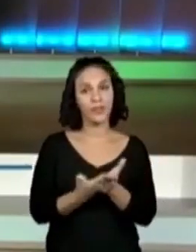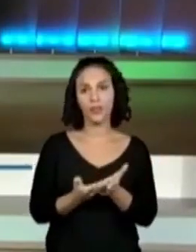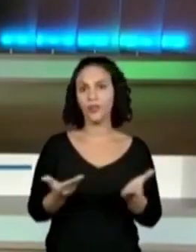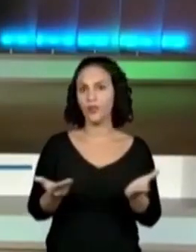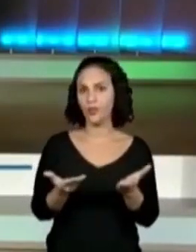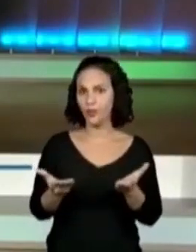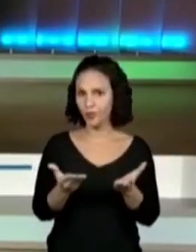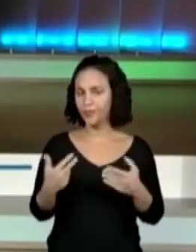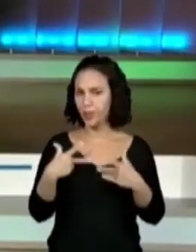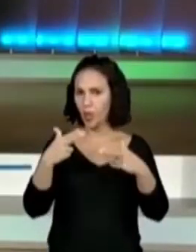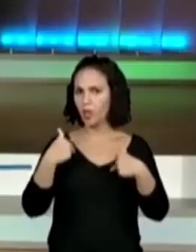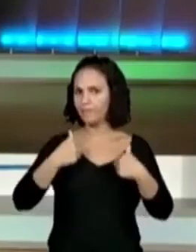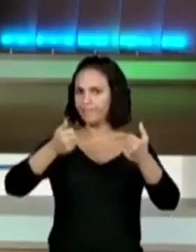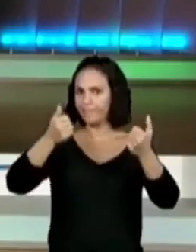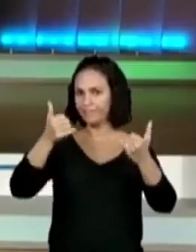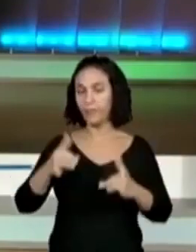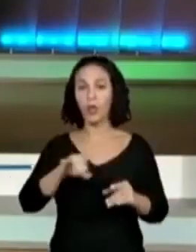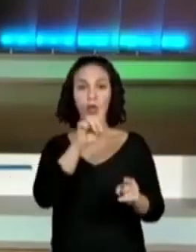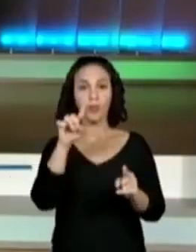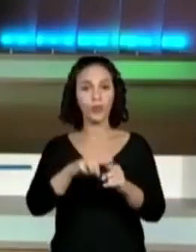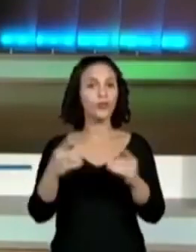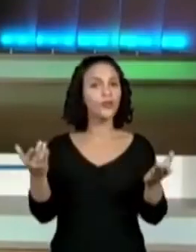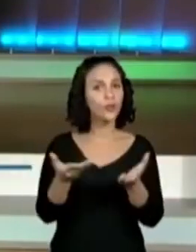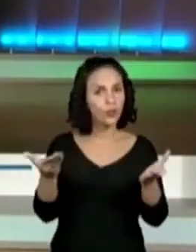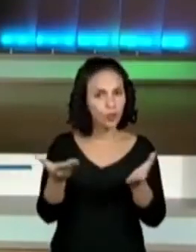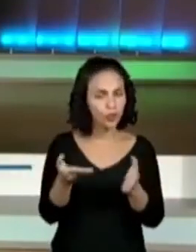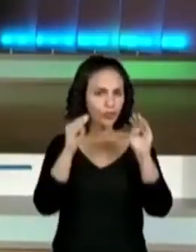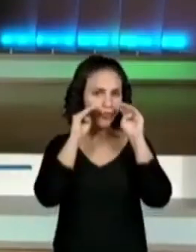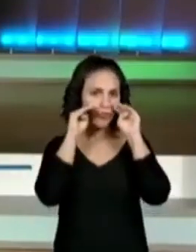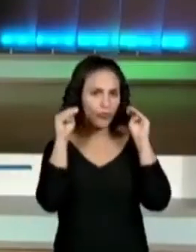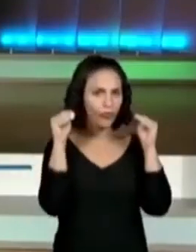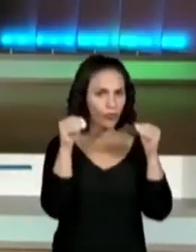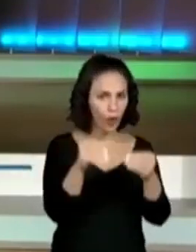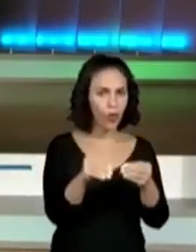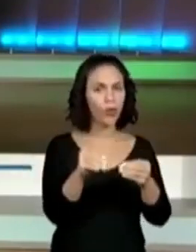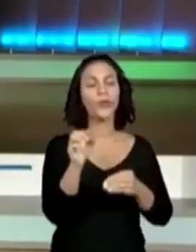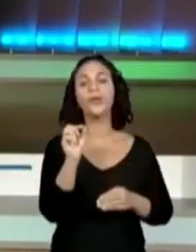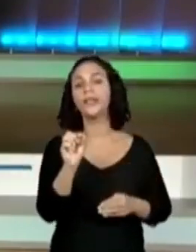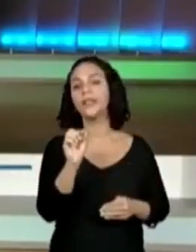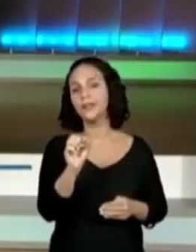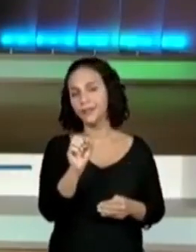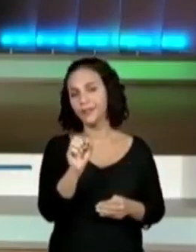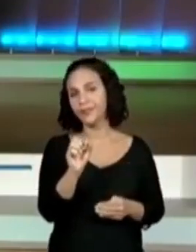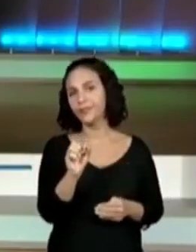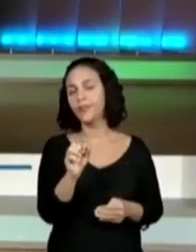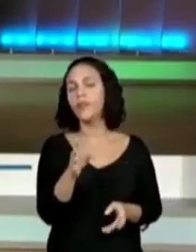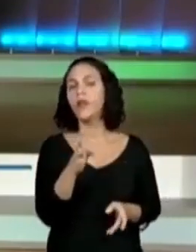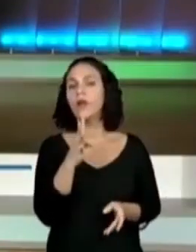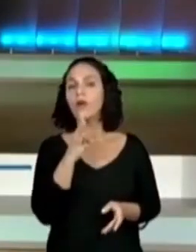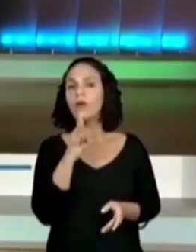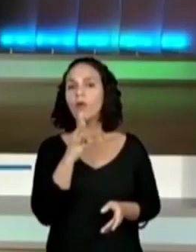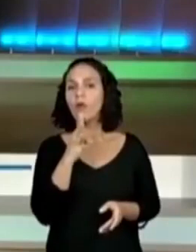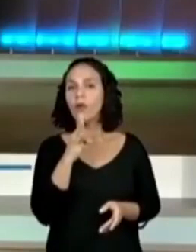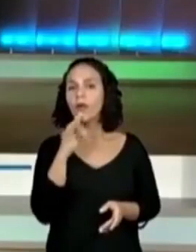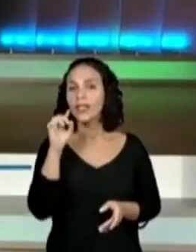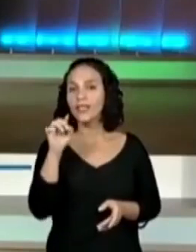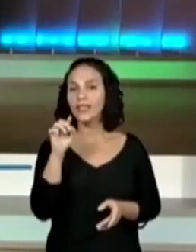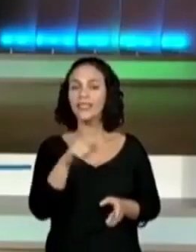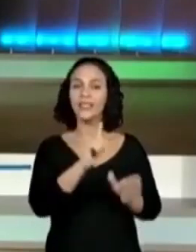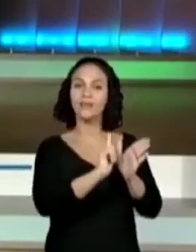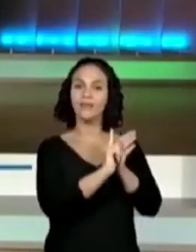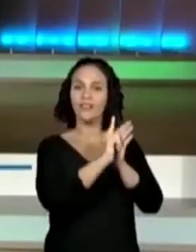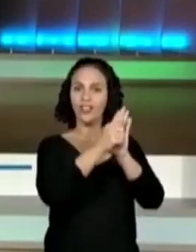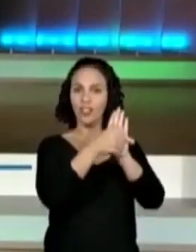como eu disse, o objetivo hoje, o nosso foco hoje é conhecer um gênero chamado